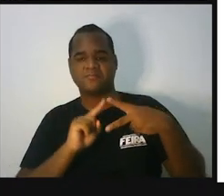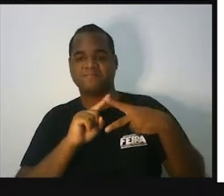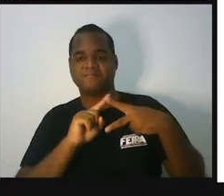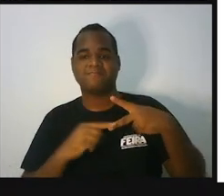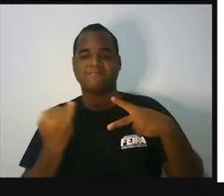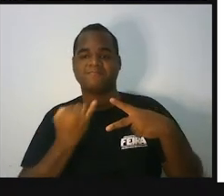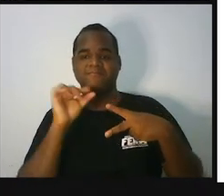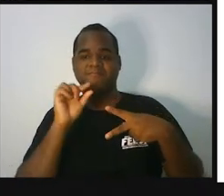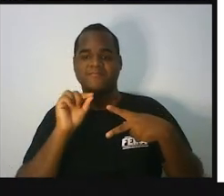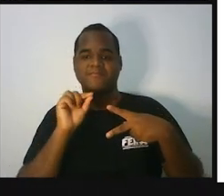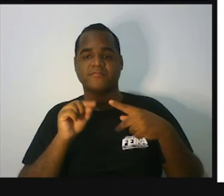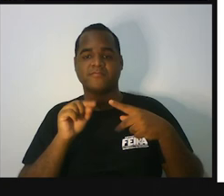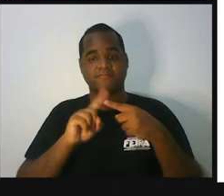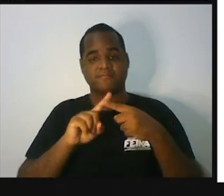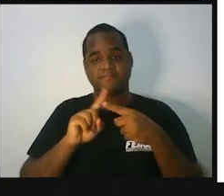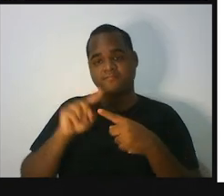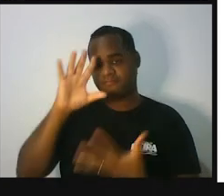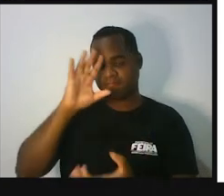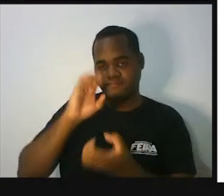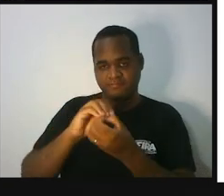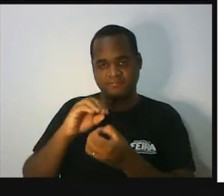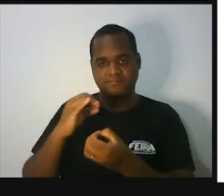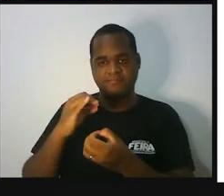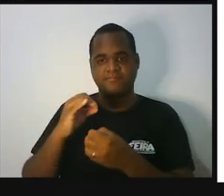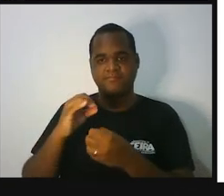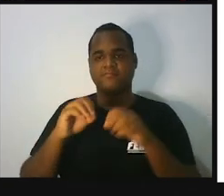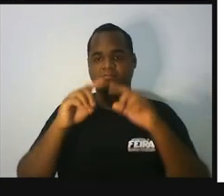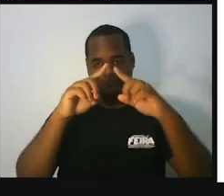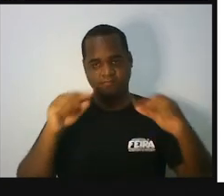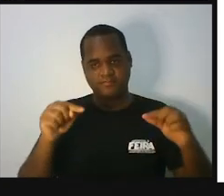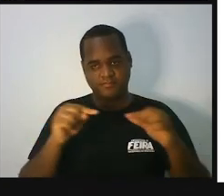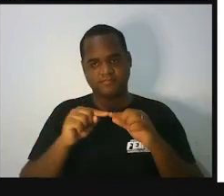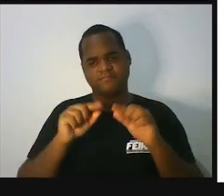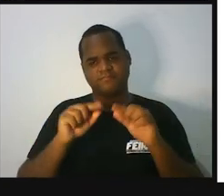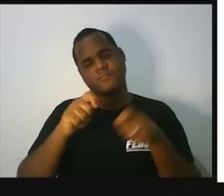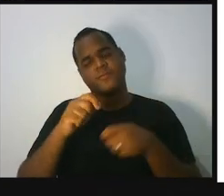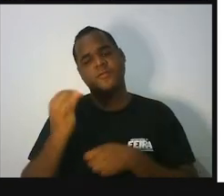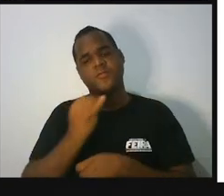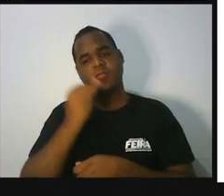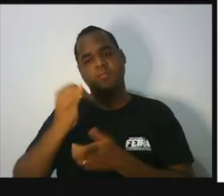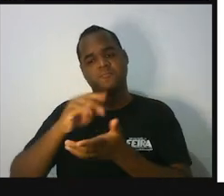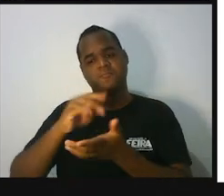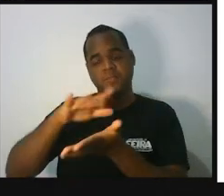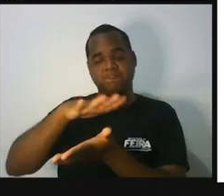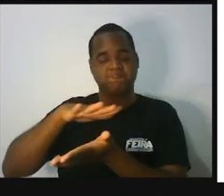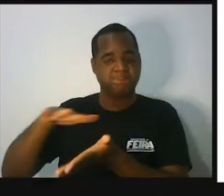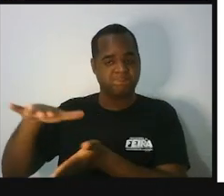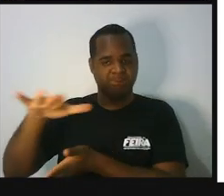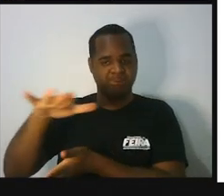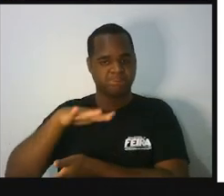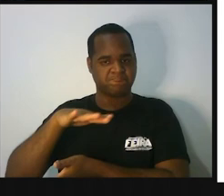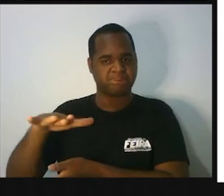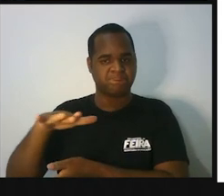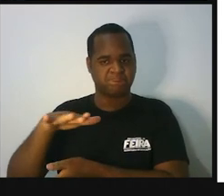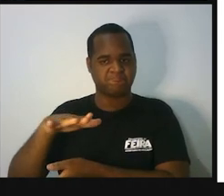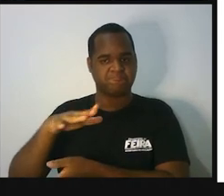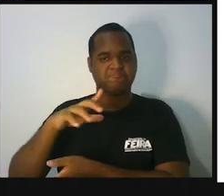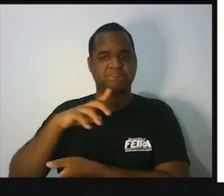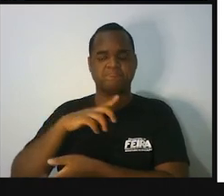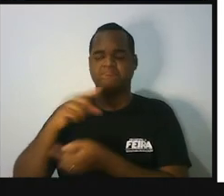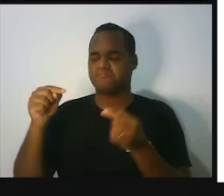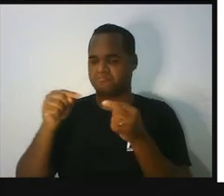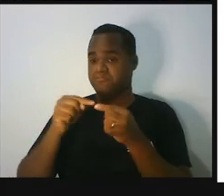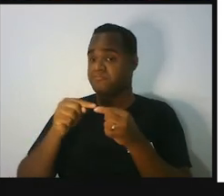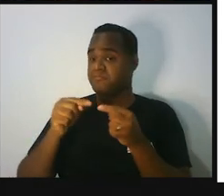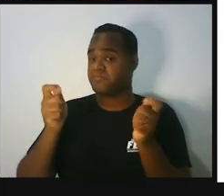são importantes? É primeiro a gente entender que o triângulo, ele é uma figura muito importante para a geometria plana,